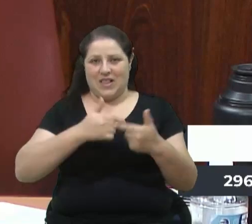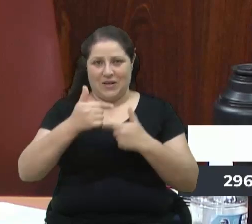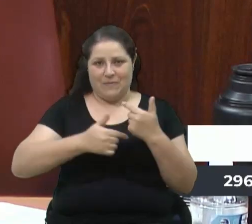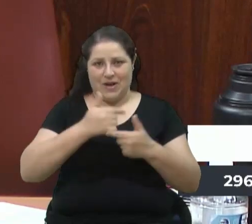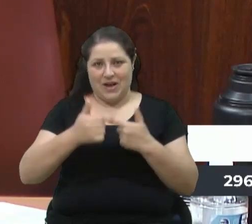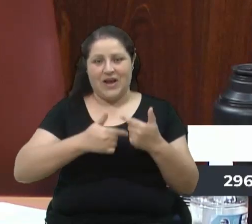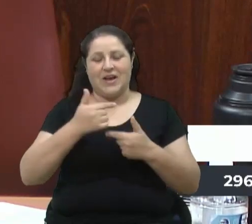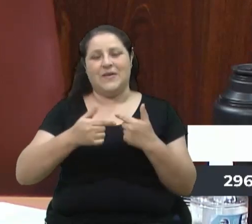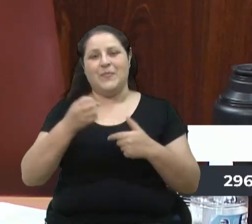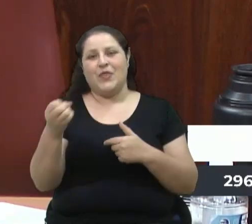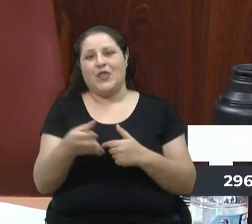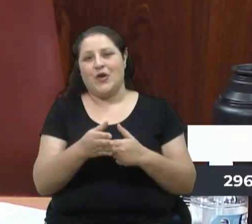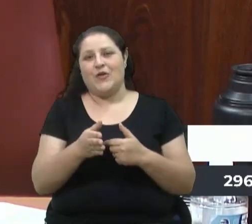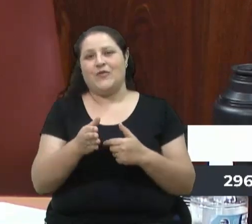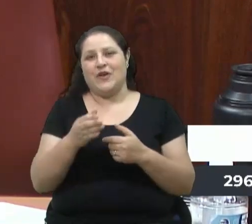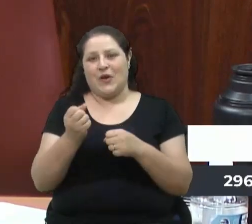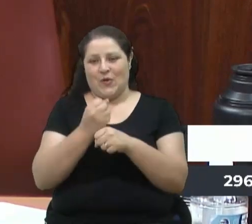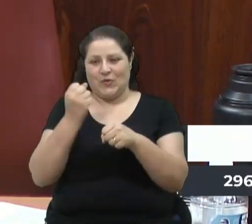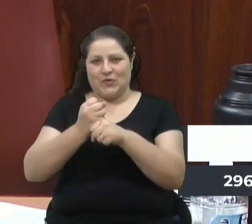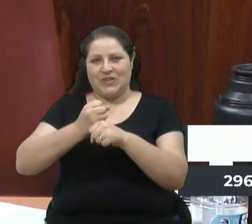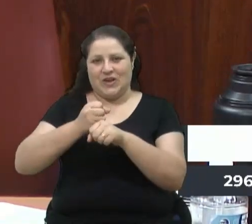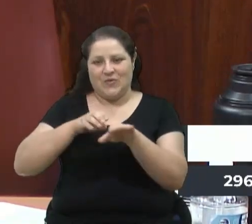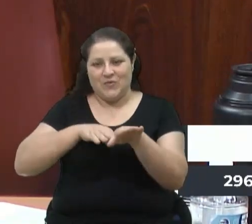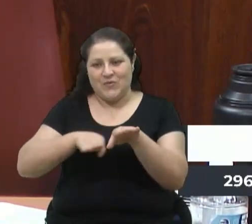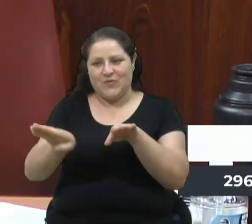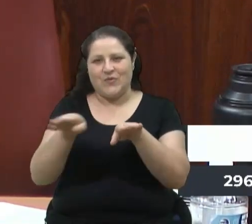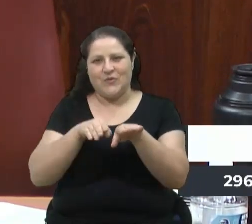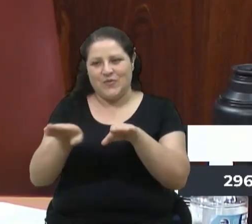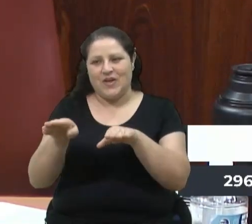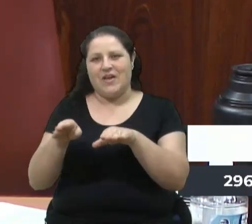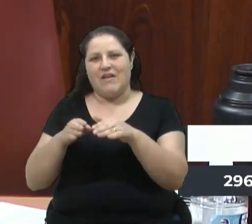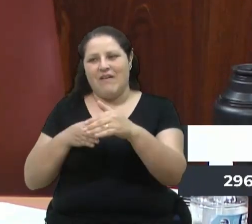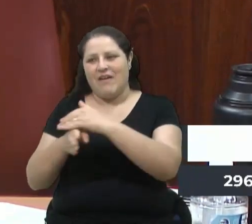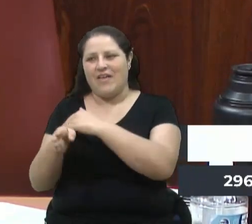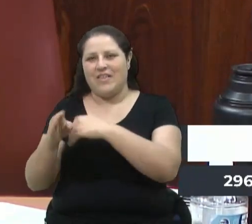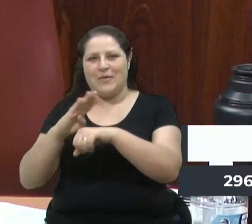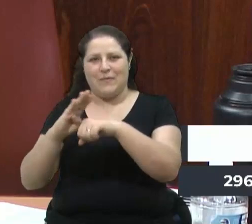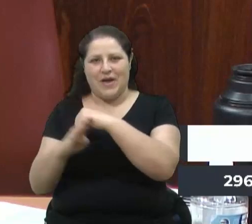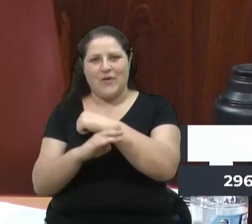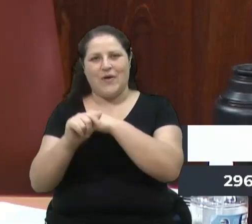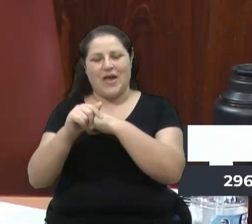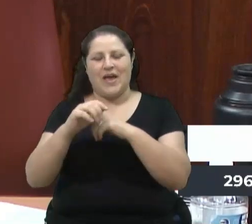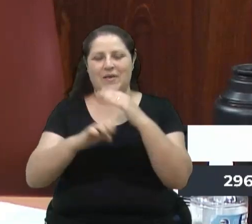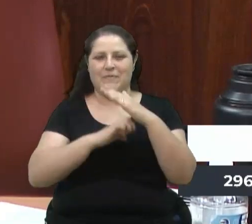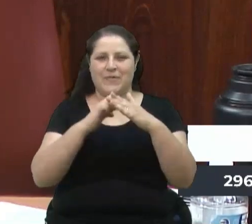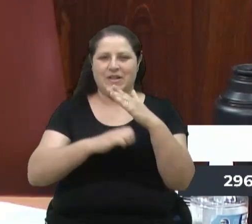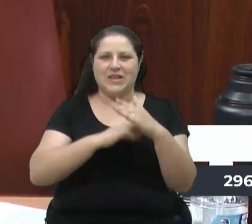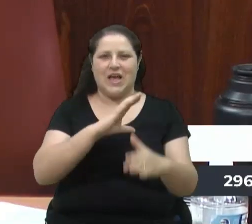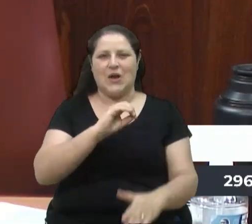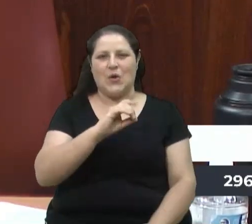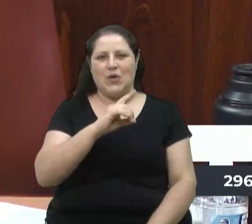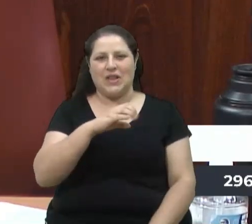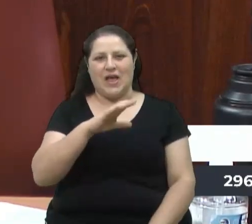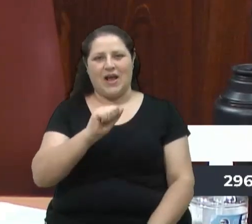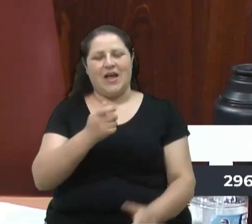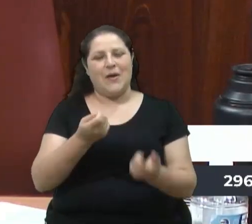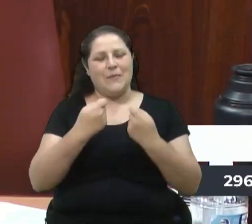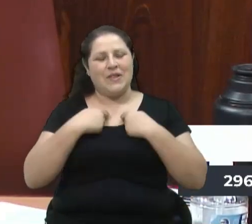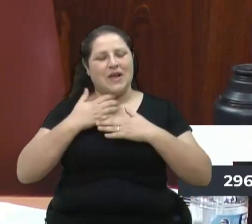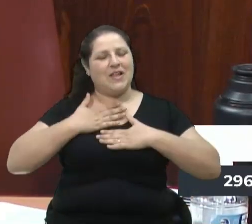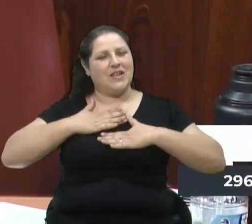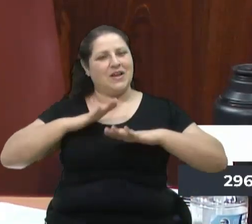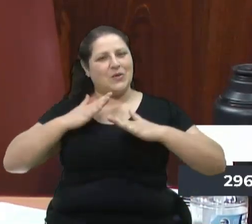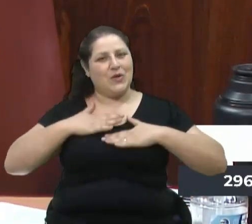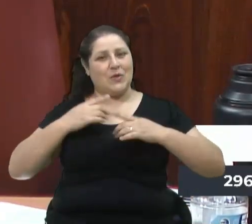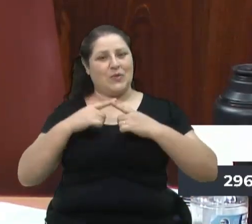novo acesso, a construção do novo acesso do Planalto será a Codeca, o que me deixa mais tranquilo ainda, na medida que é